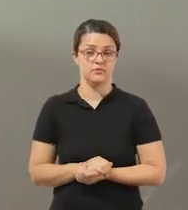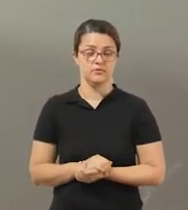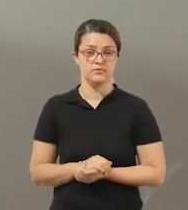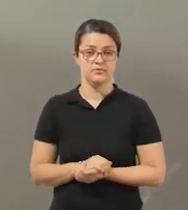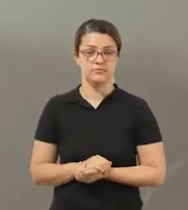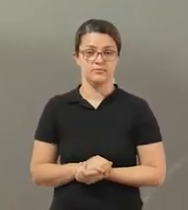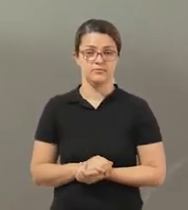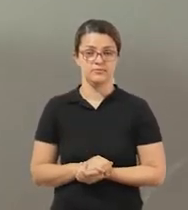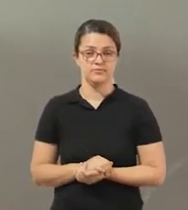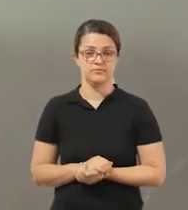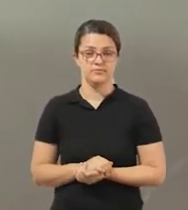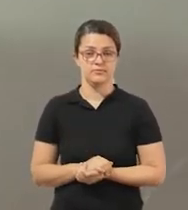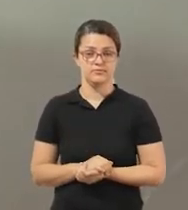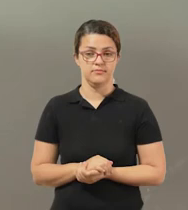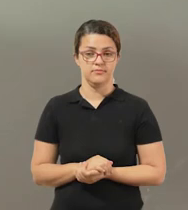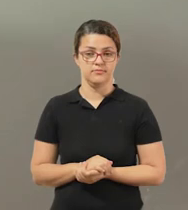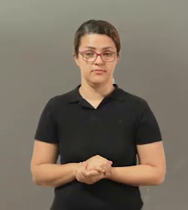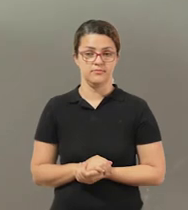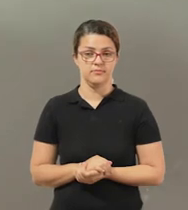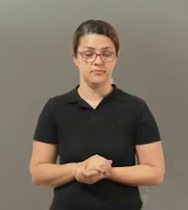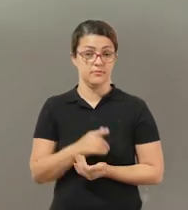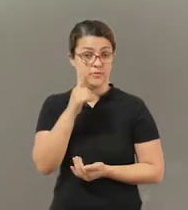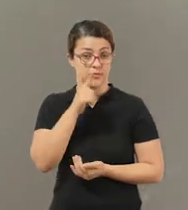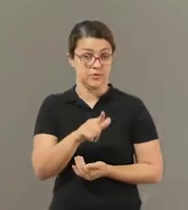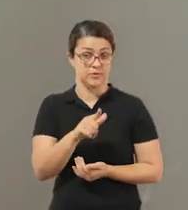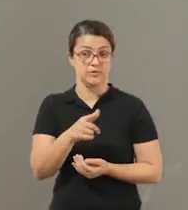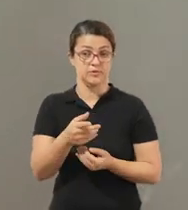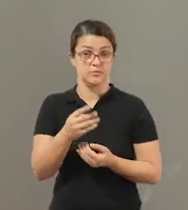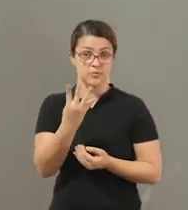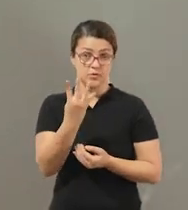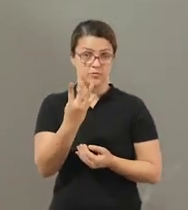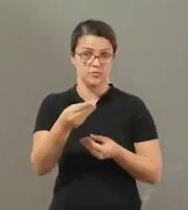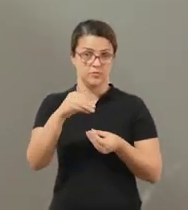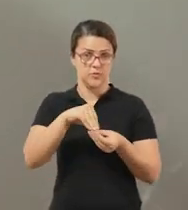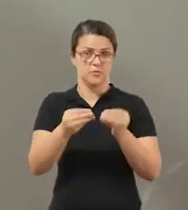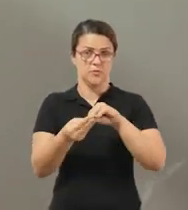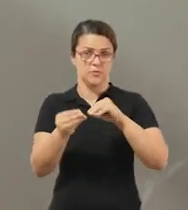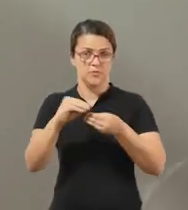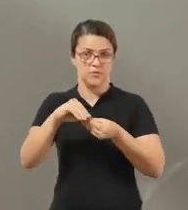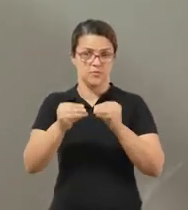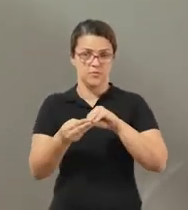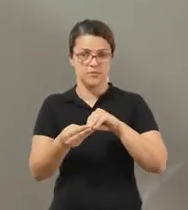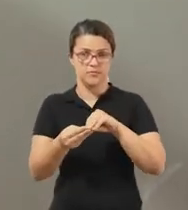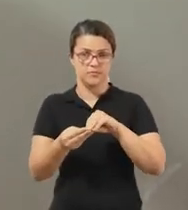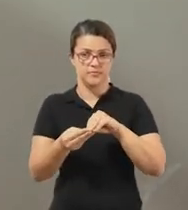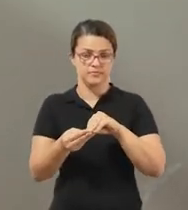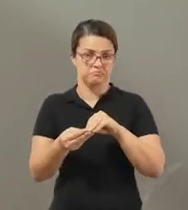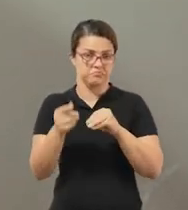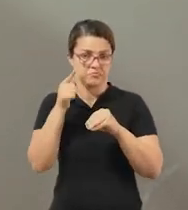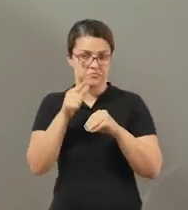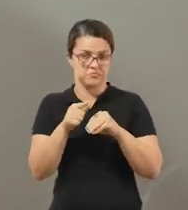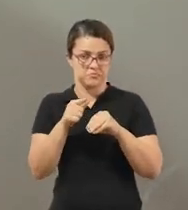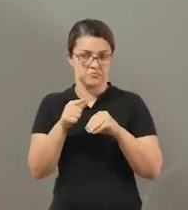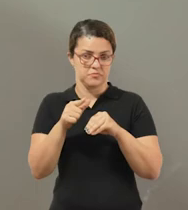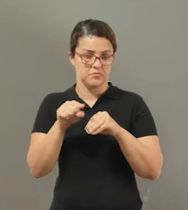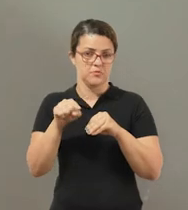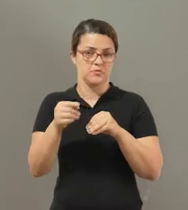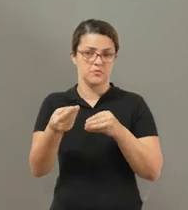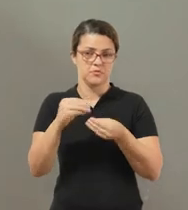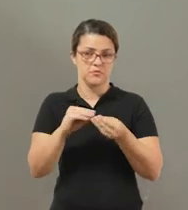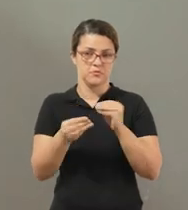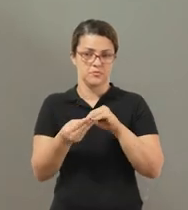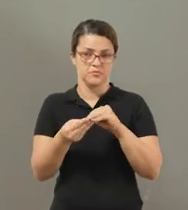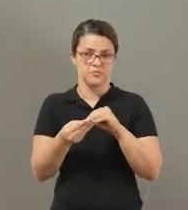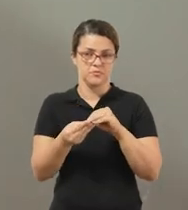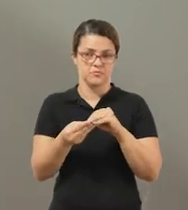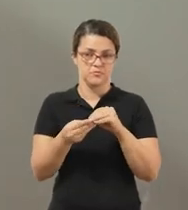Três Quatro a 5, ó Para mim, dobrei 4 vezes, tá bom? Vou dobrar mais uma, depois que eu colocar